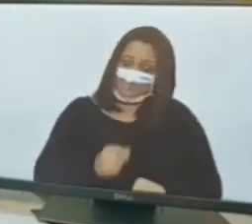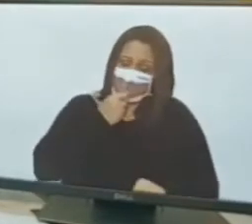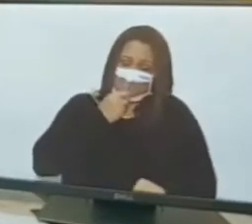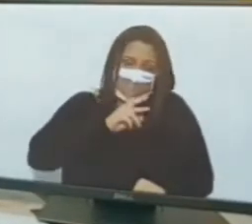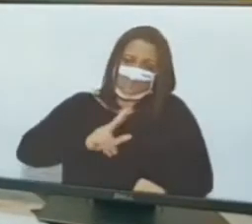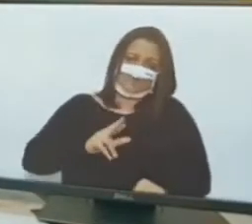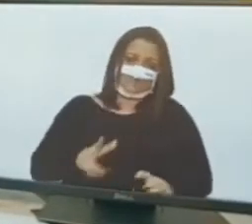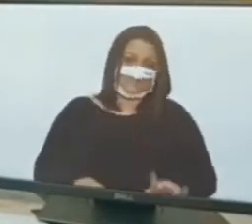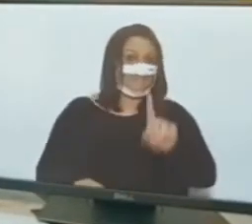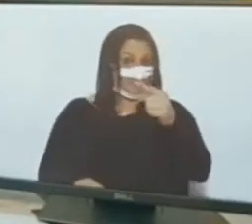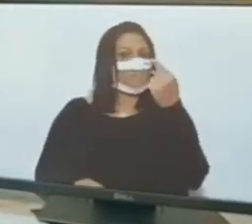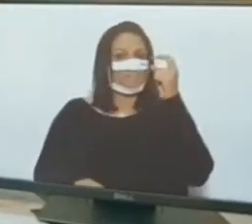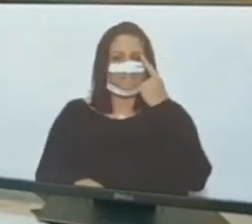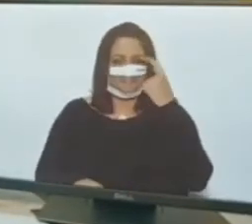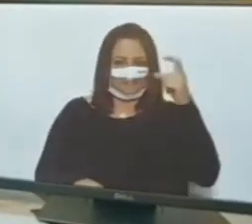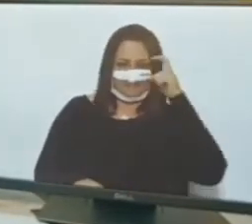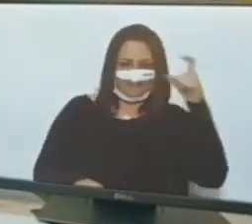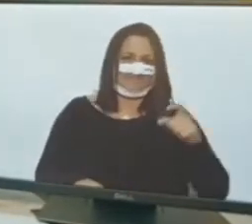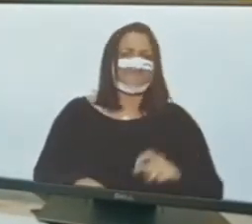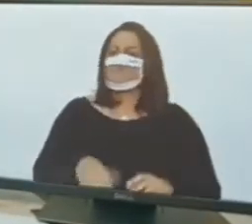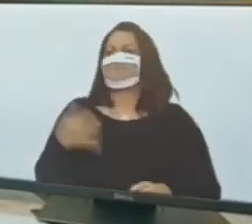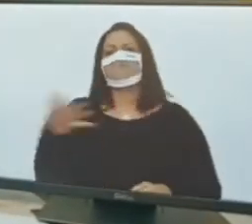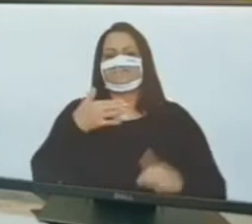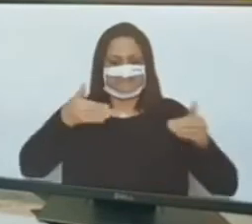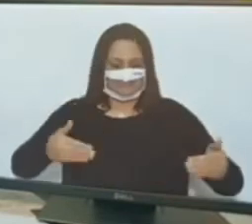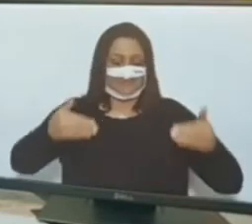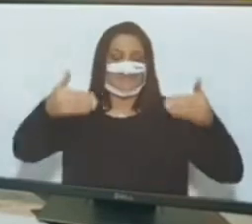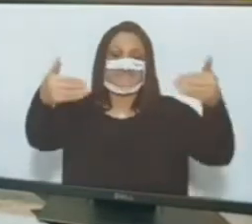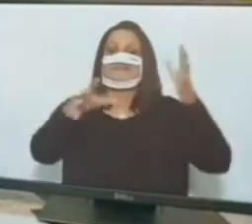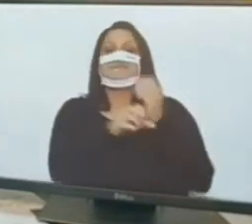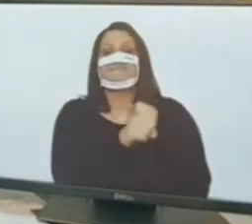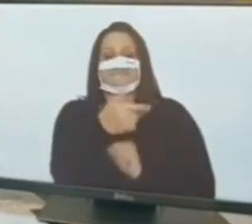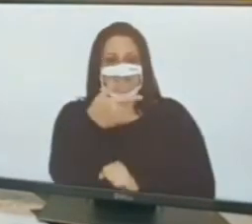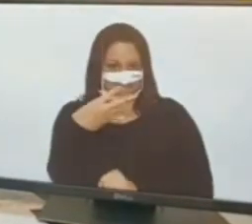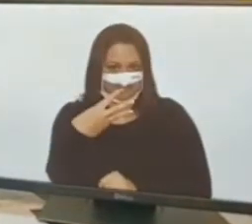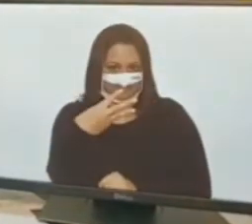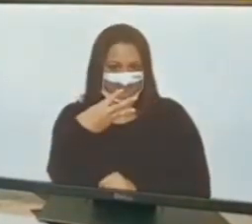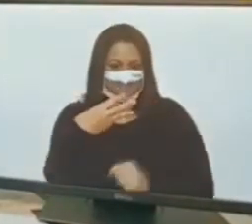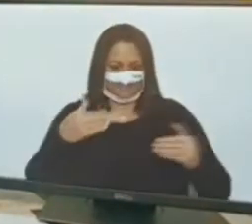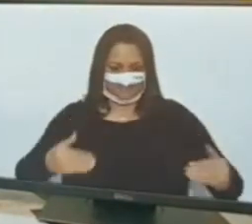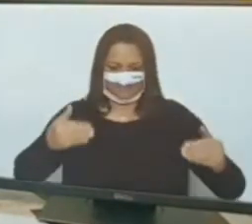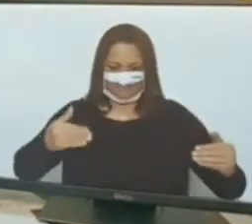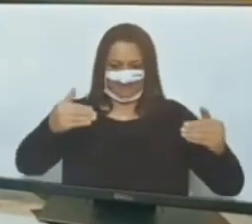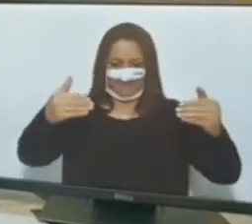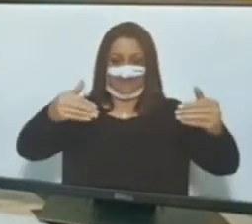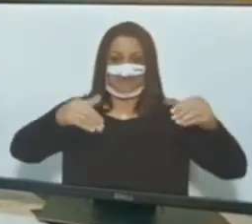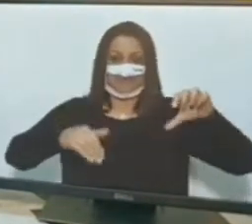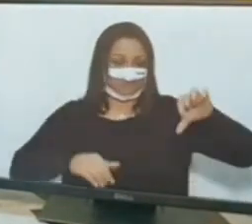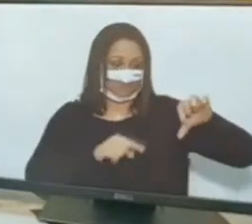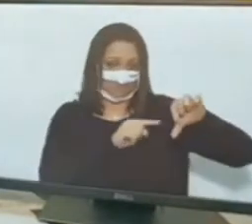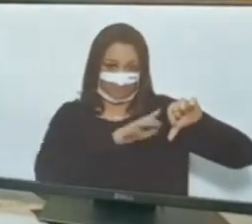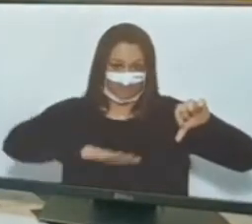Só para curiosidade aqui, nós temos hoje em dia 23 ministérios. Temos 9 ministros militares.